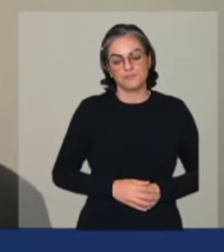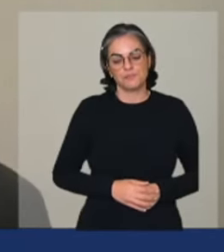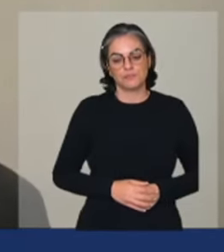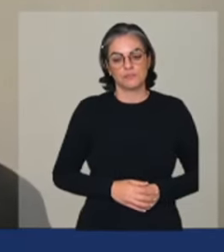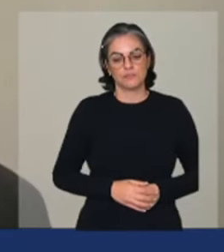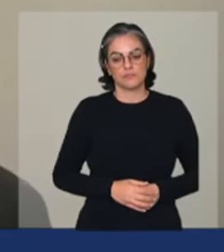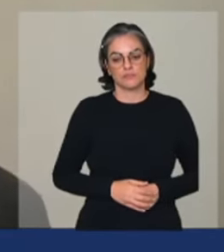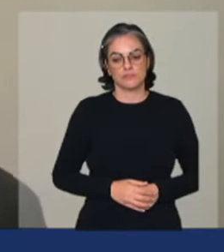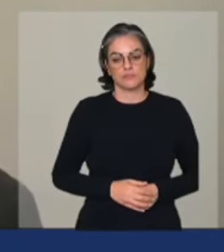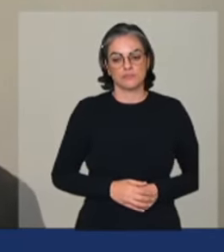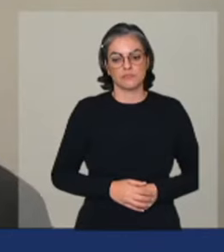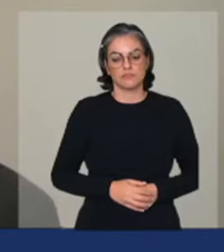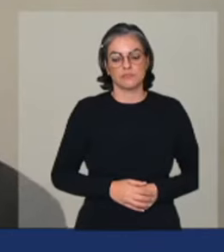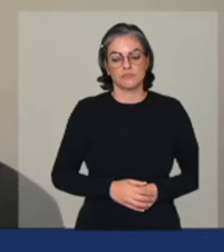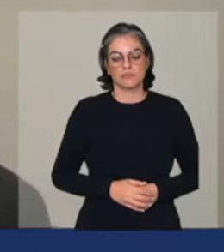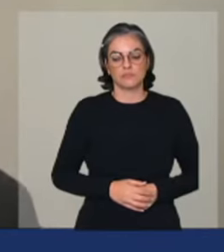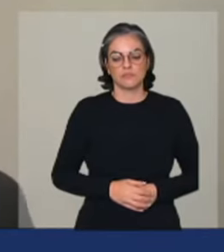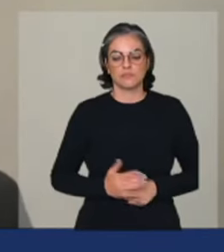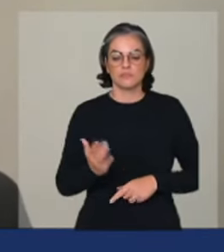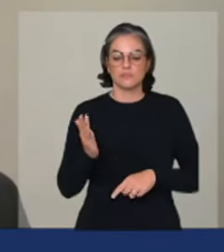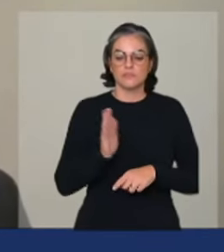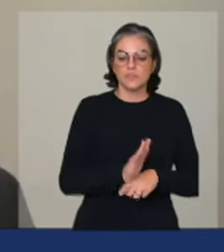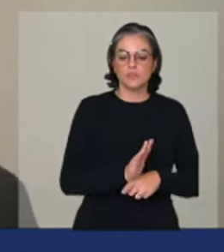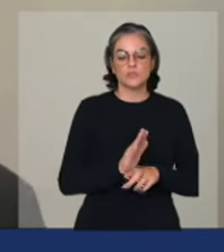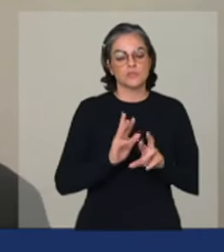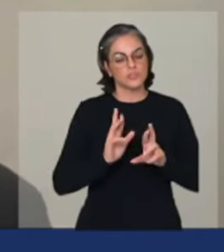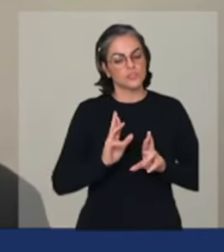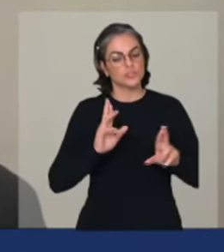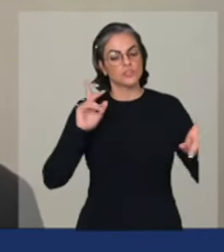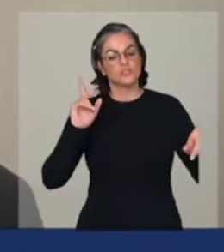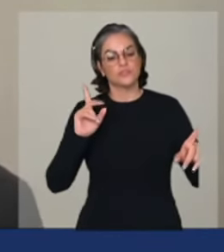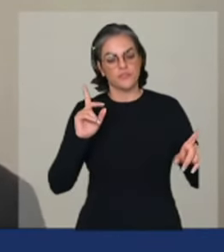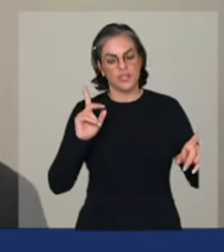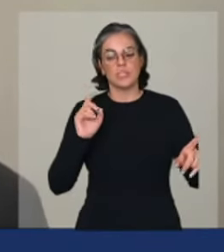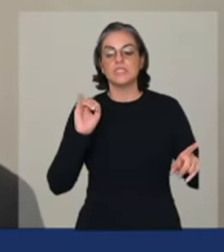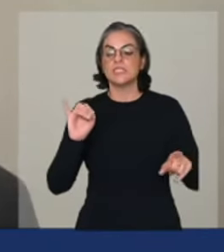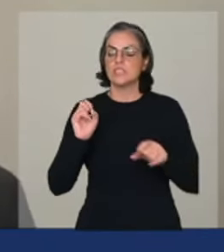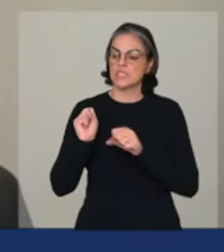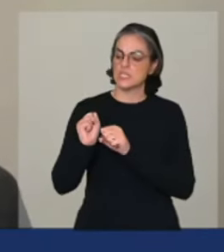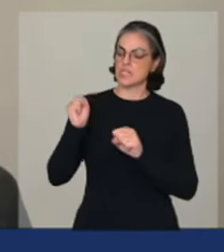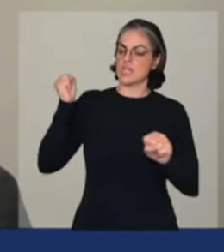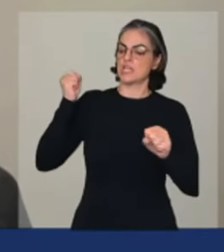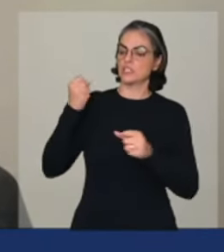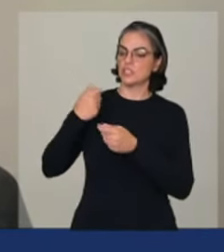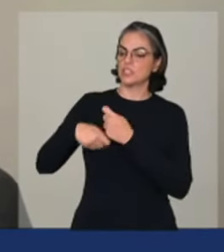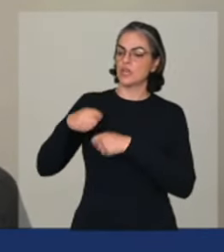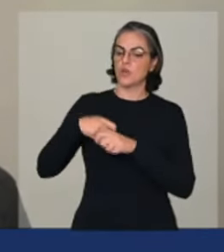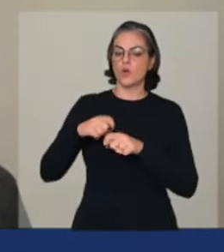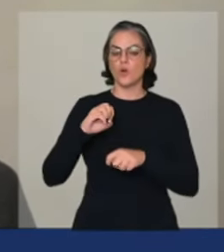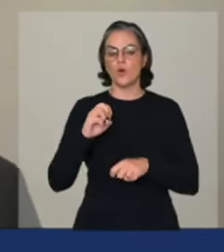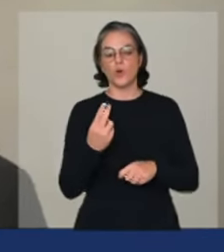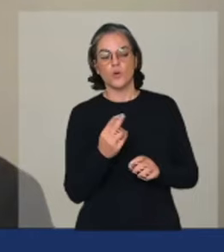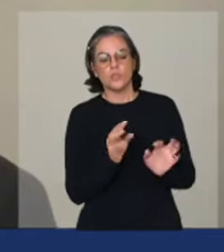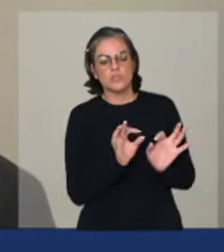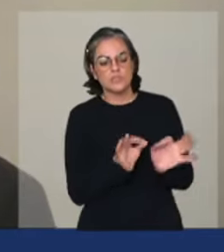crédito subsidiado diferenciado entre o grande e a agricultura familiar e camponesa e entre a agricultura